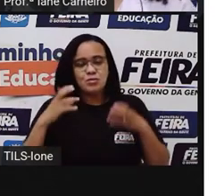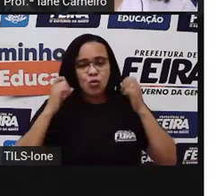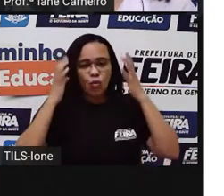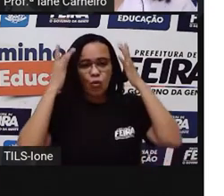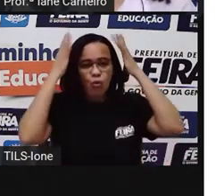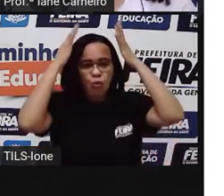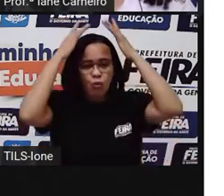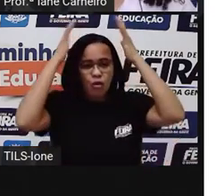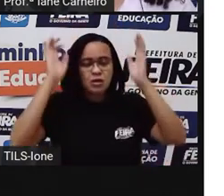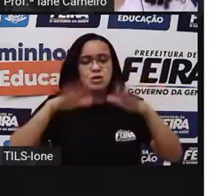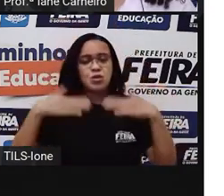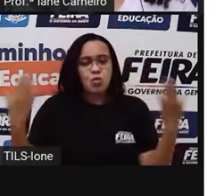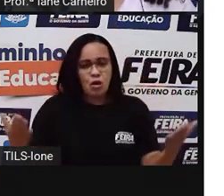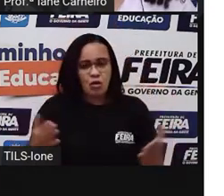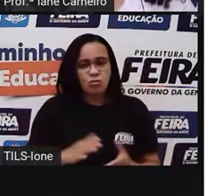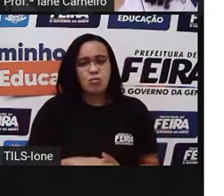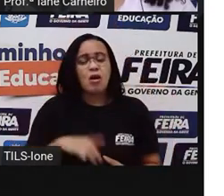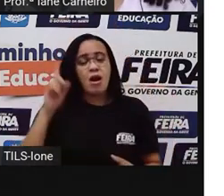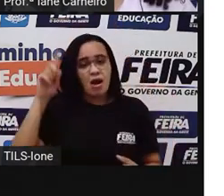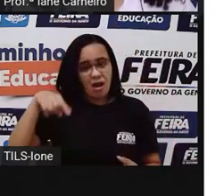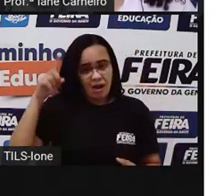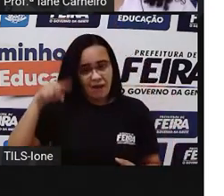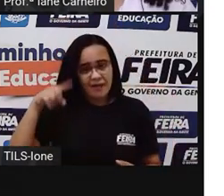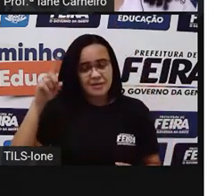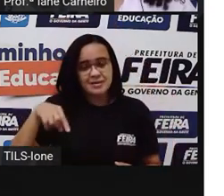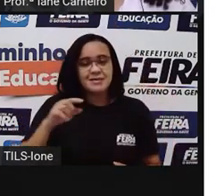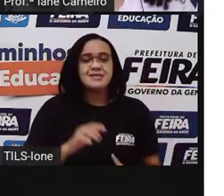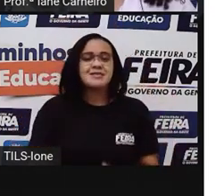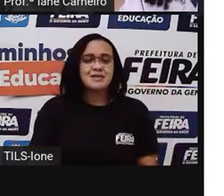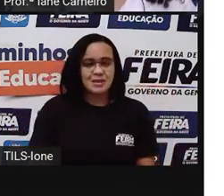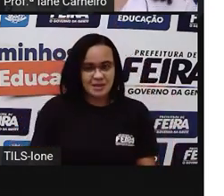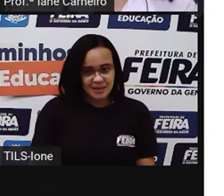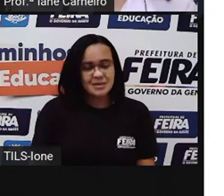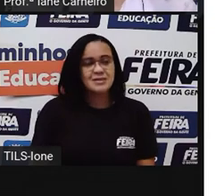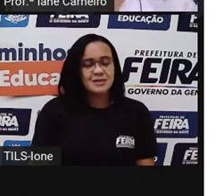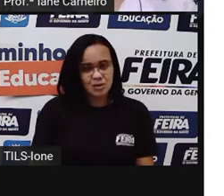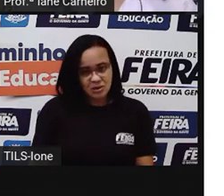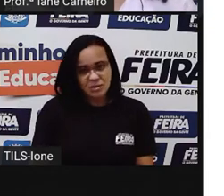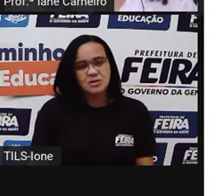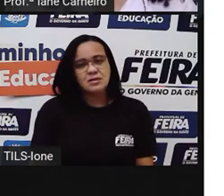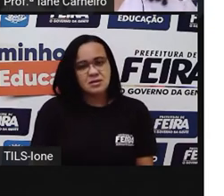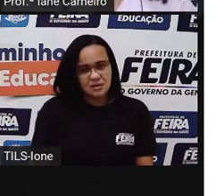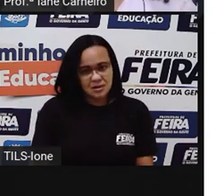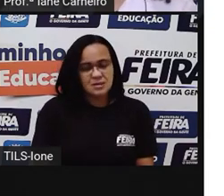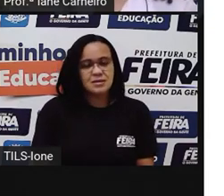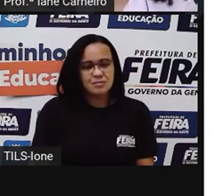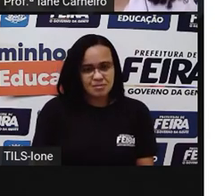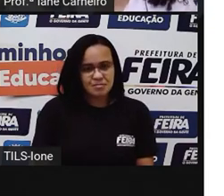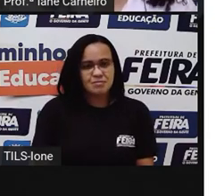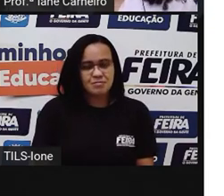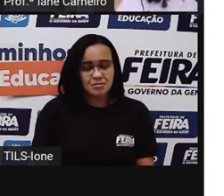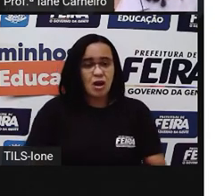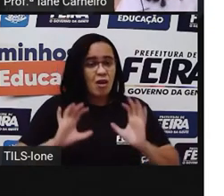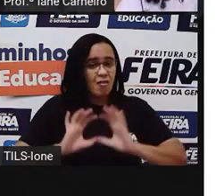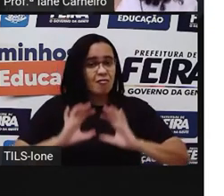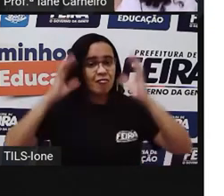O bumba meu boi, né? É comemorado nas festas juninas ou então